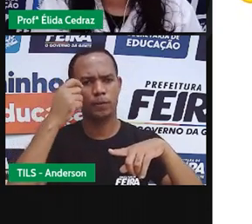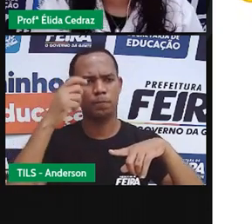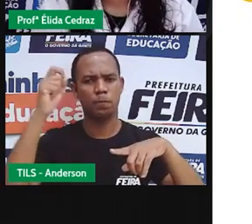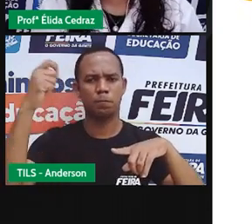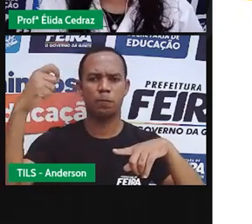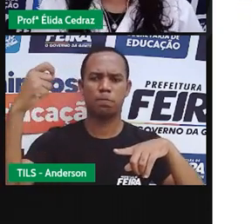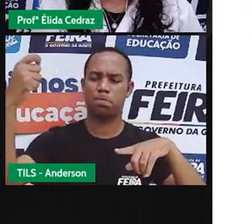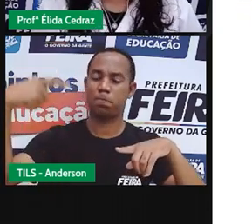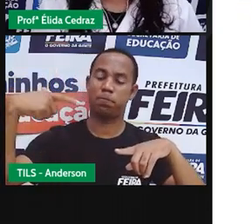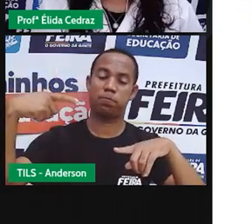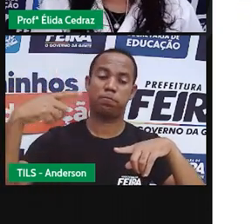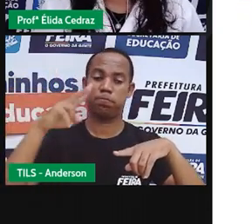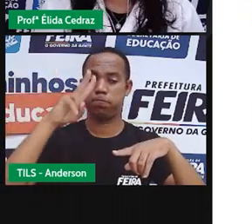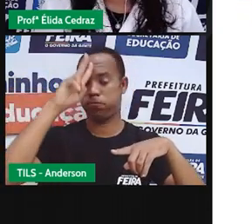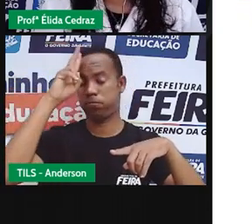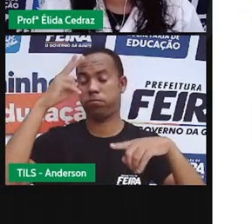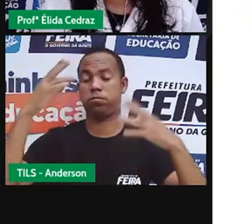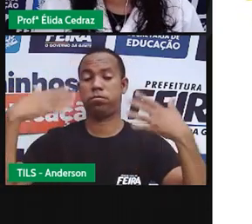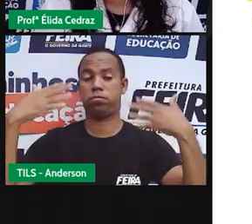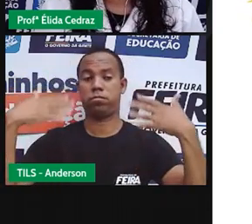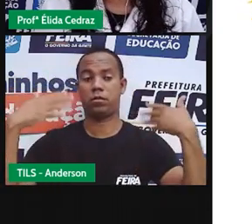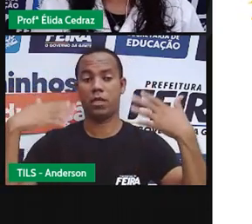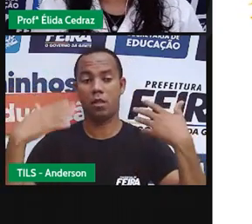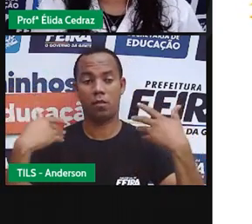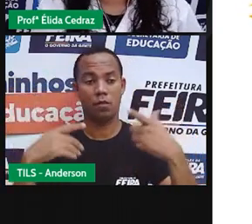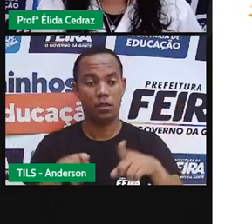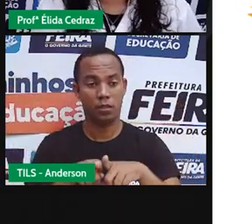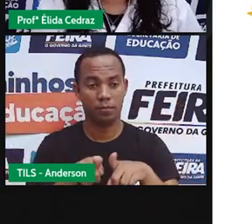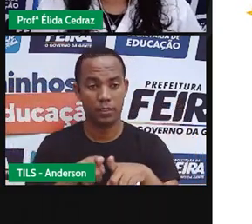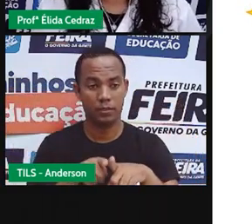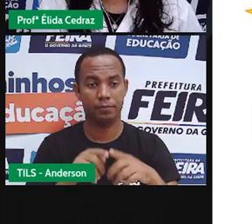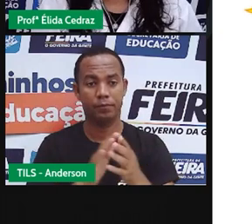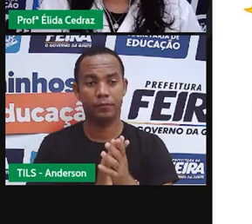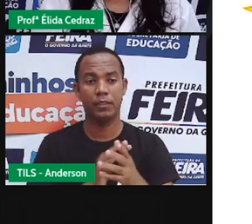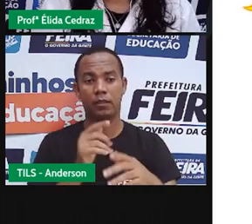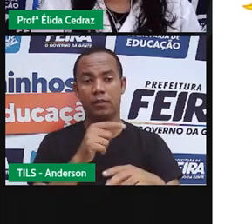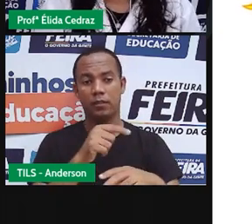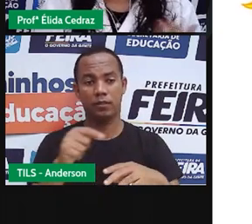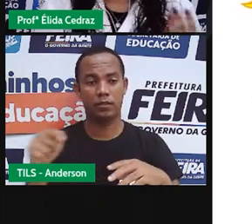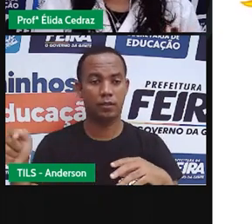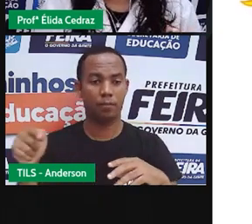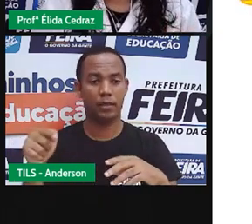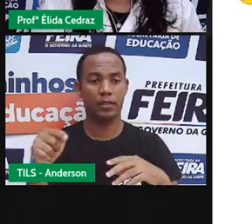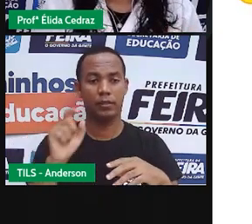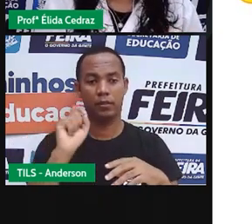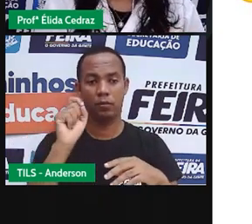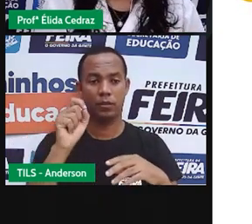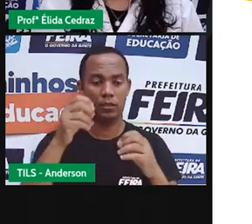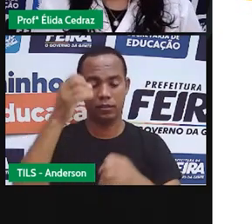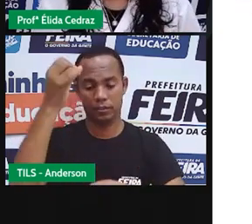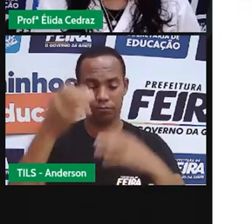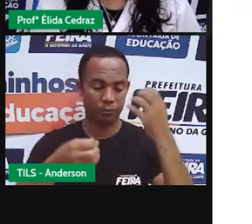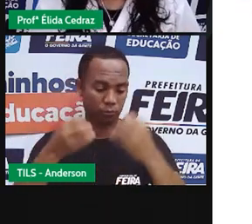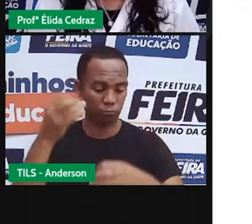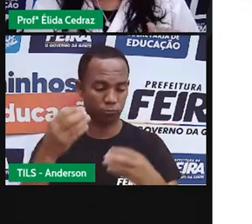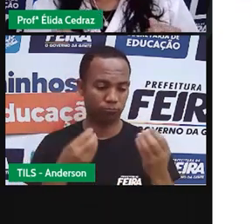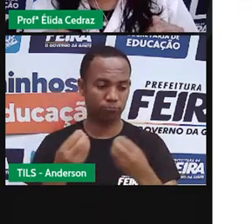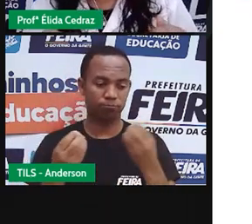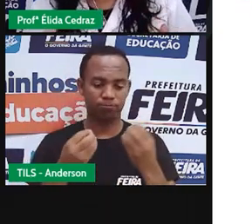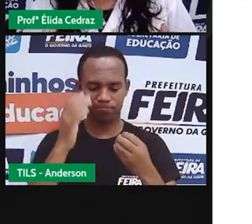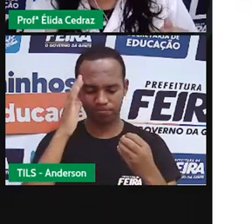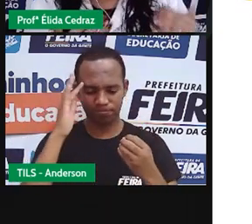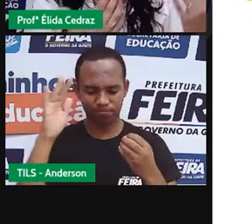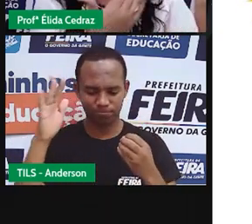luz e transformam em calor. Na última aula, nós vimos sobre a reflexão, quando a